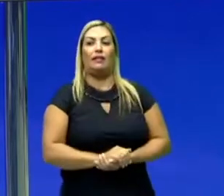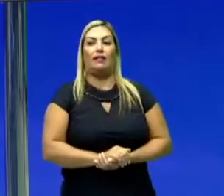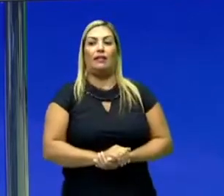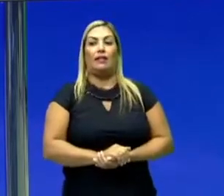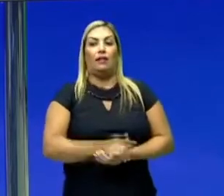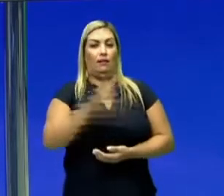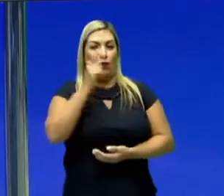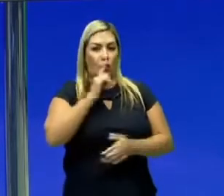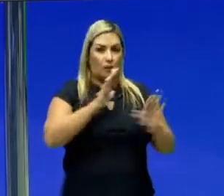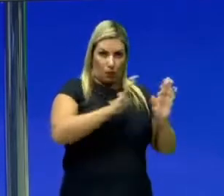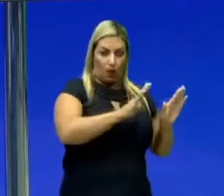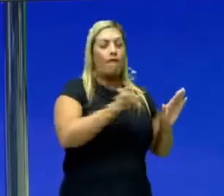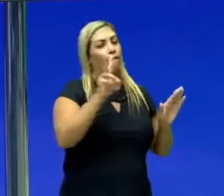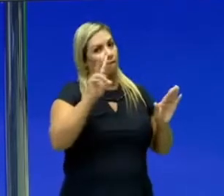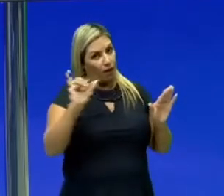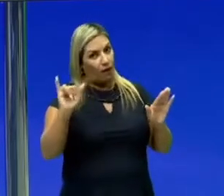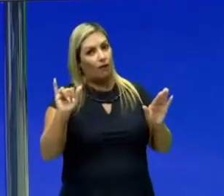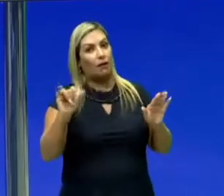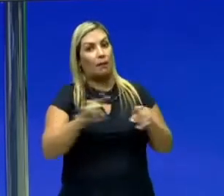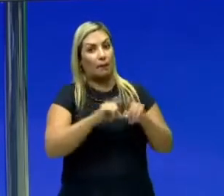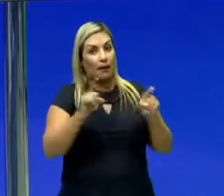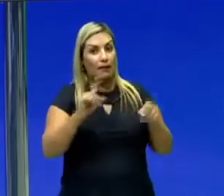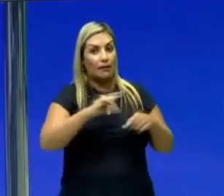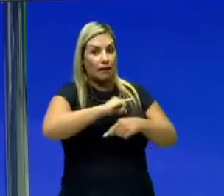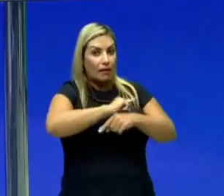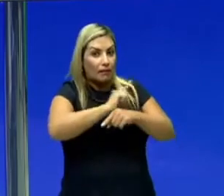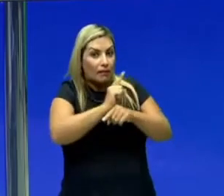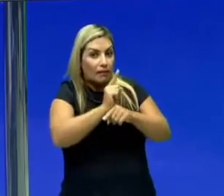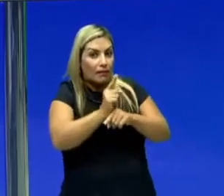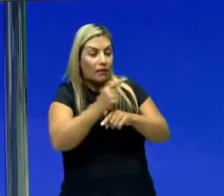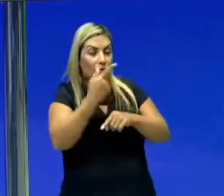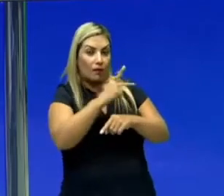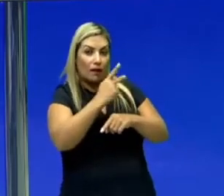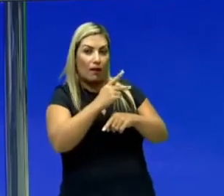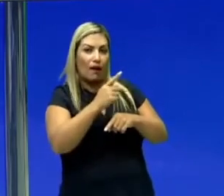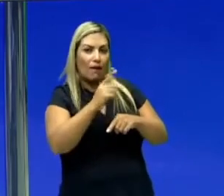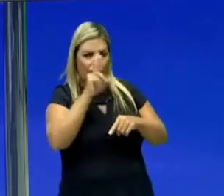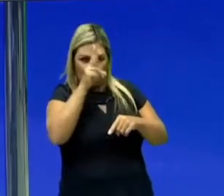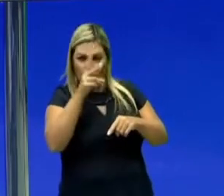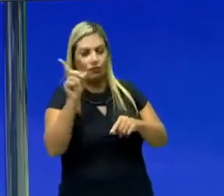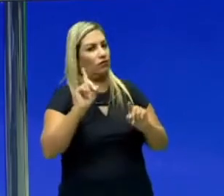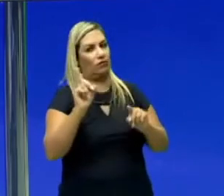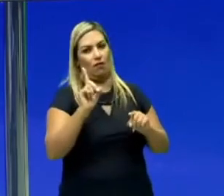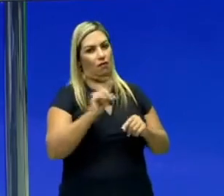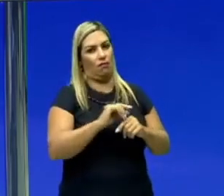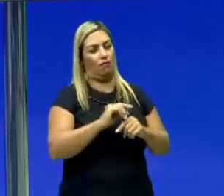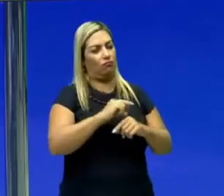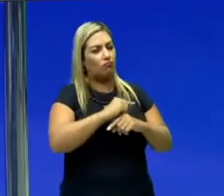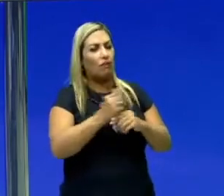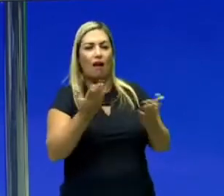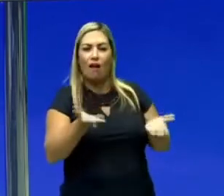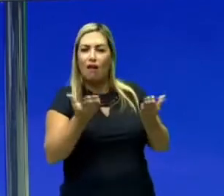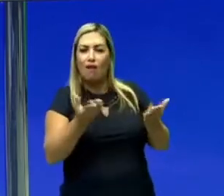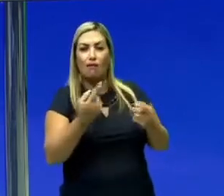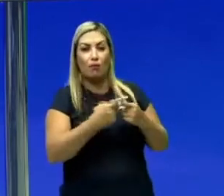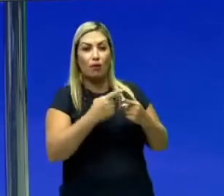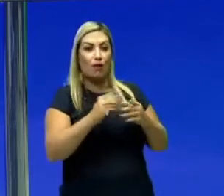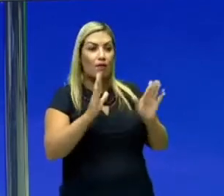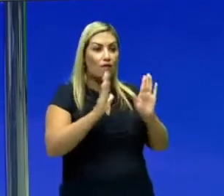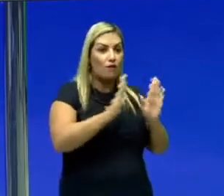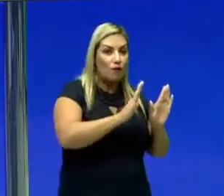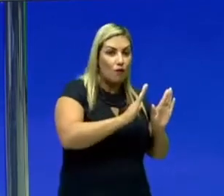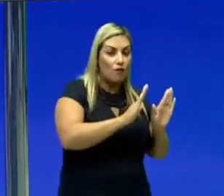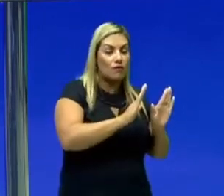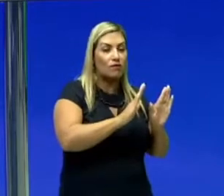Ela vai conseguir deslocar esse carro? Vai. Mas a aceleração que ela vai conseguir imprimir nesse carro é muito alta? Não. Por que não? Porque existem forças de